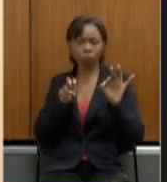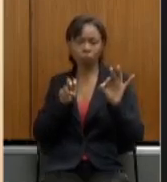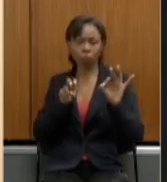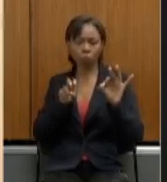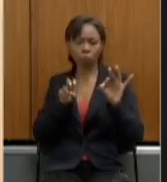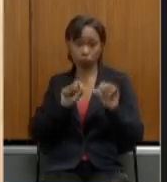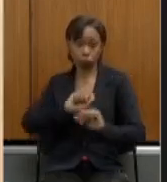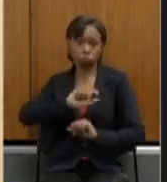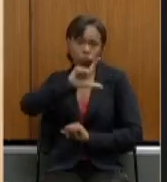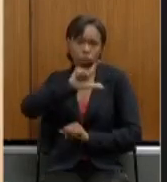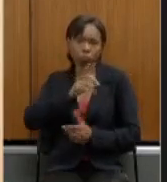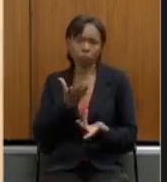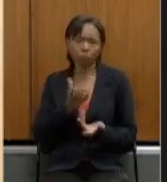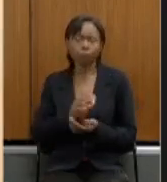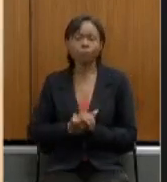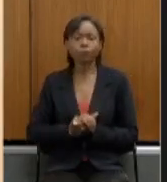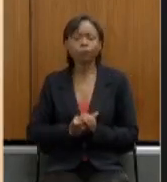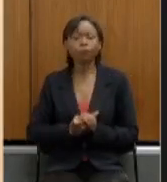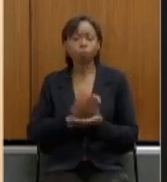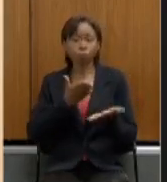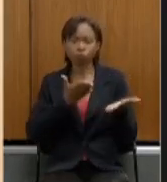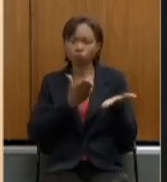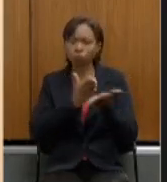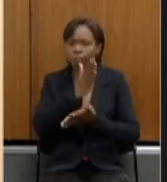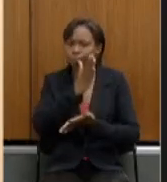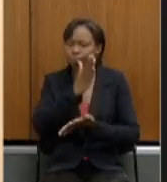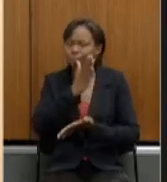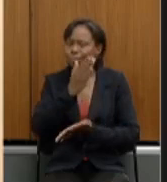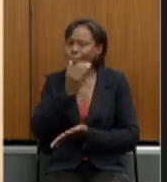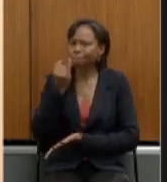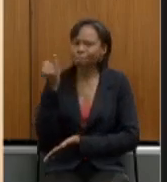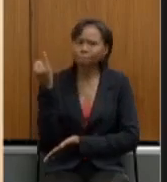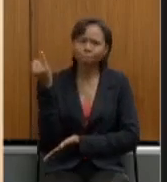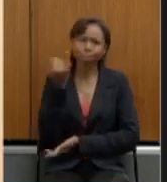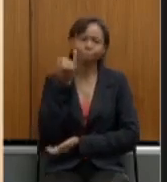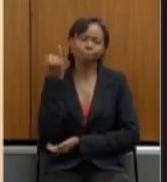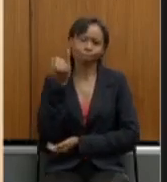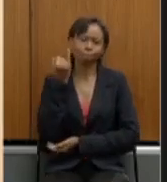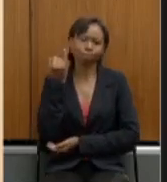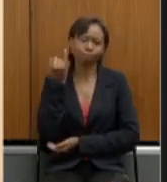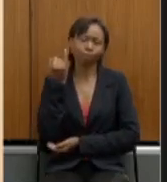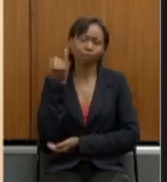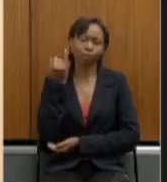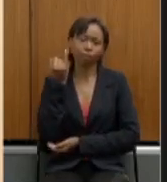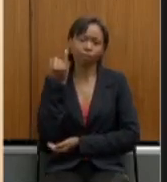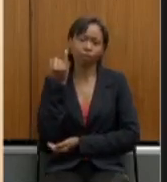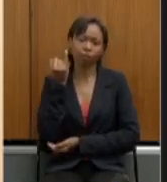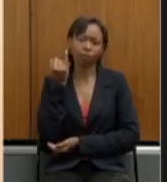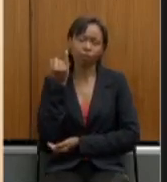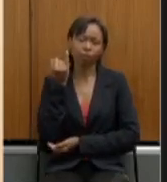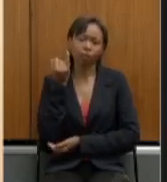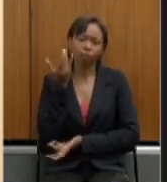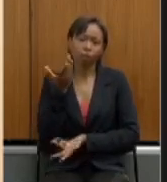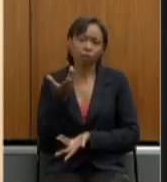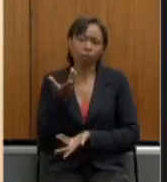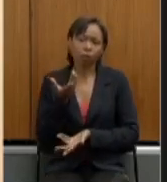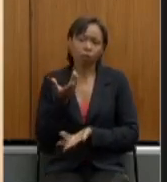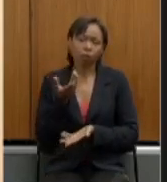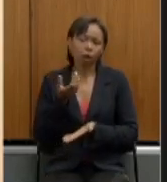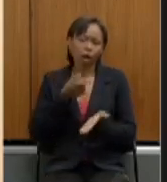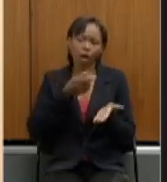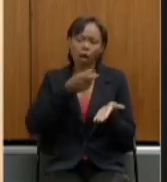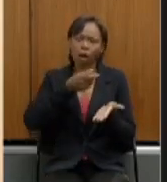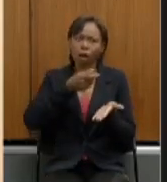essa aprovação foi fundamental então embora não haja a anterioridade anual para a cobrança da alíquota